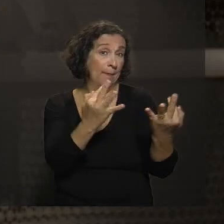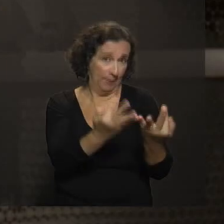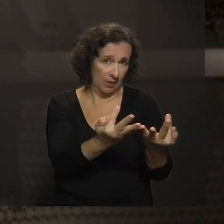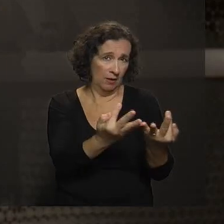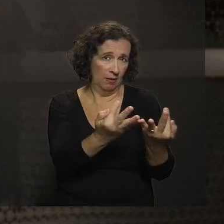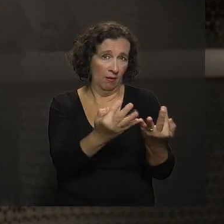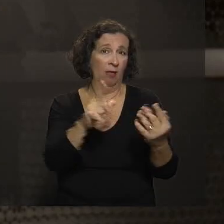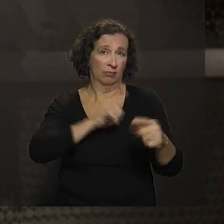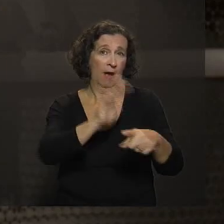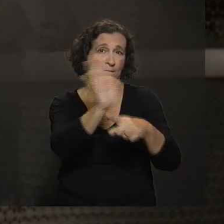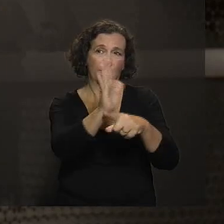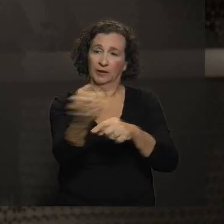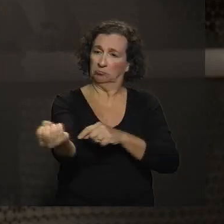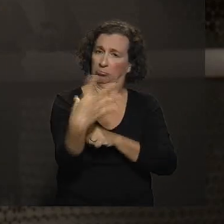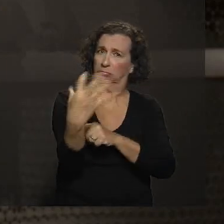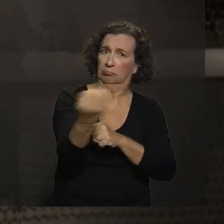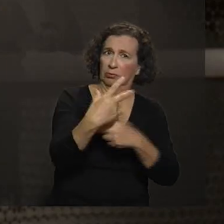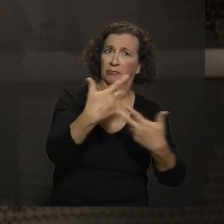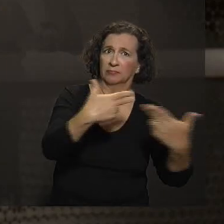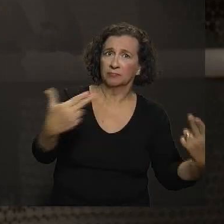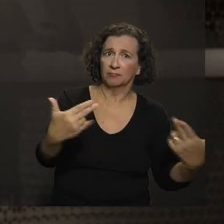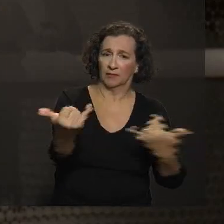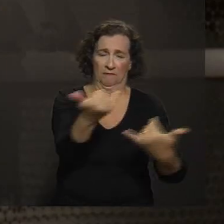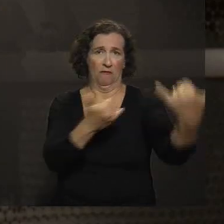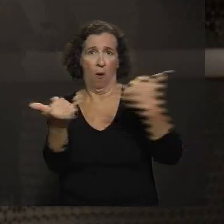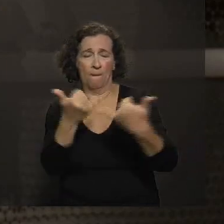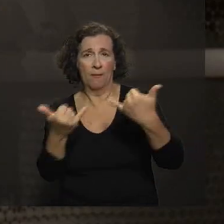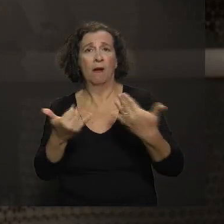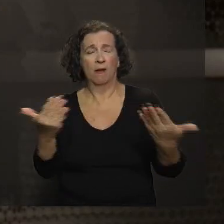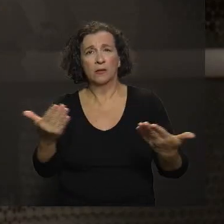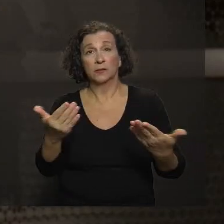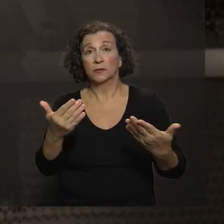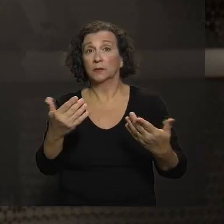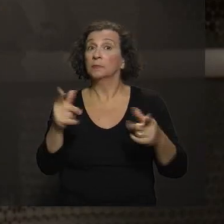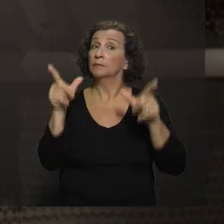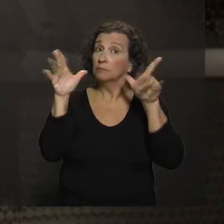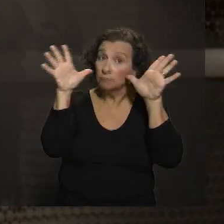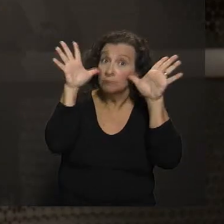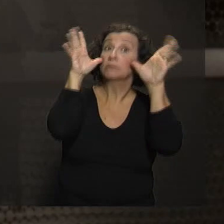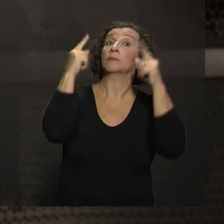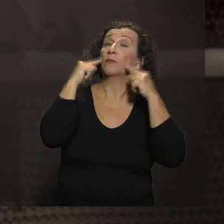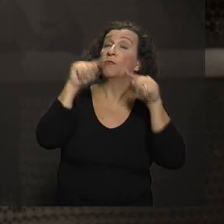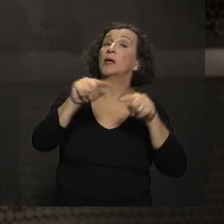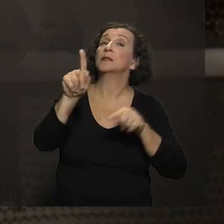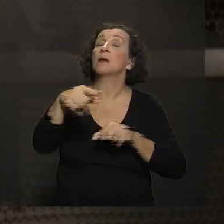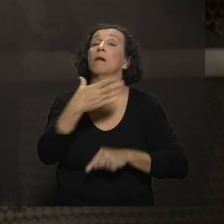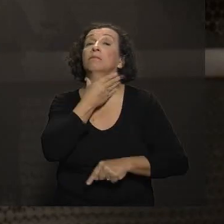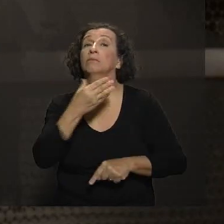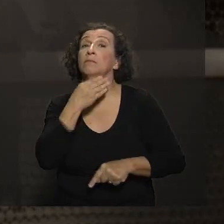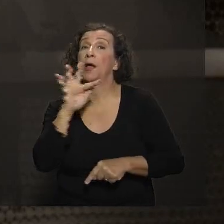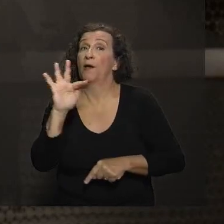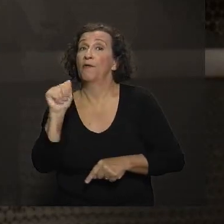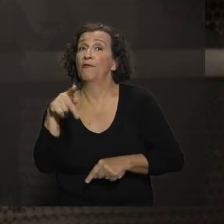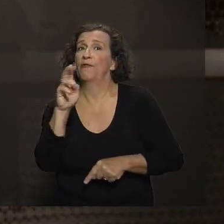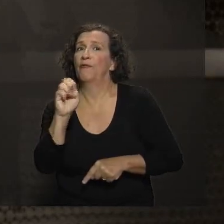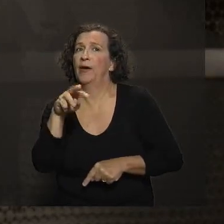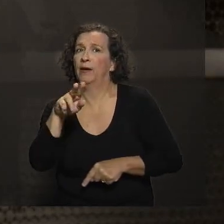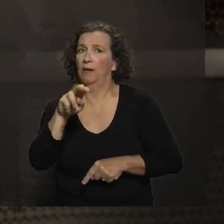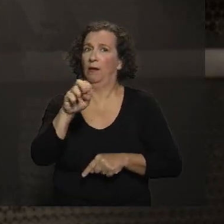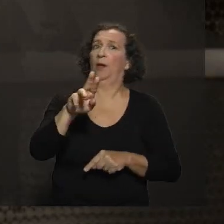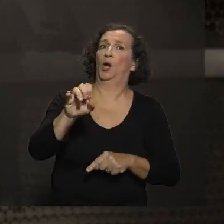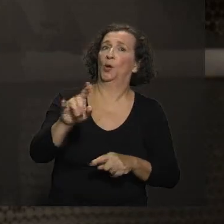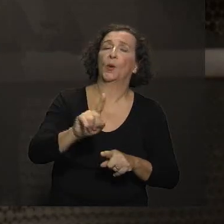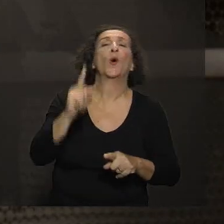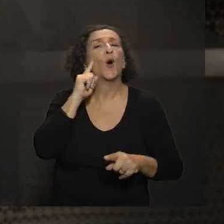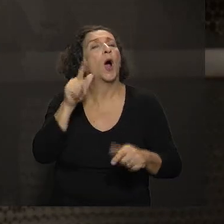vídeos, enfim, com algumas informações. Fica ligado se é fake news ou não, qual é a procedência. Dá